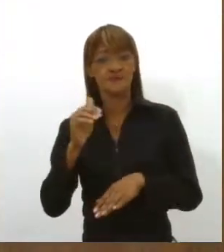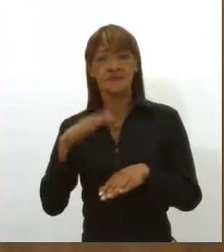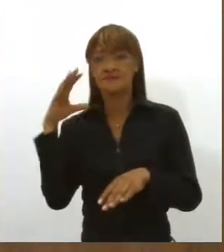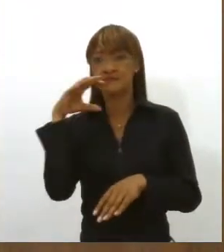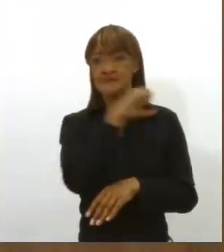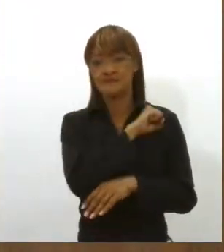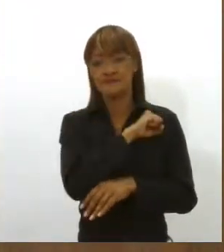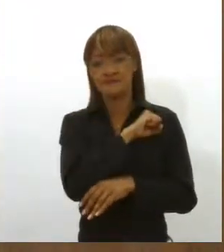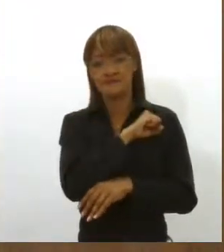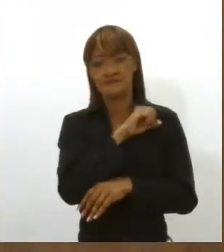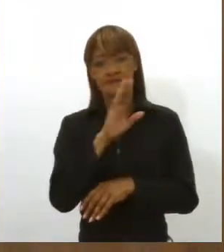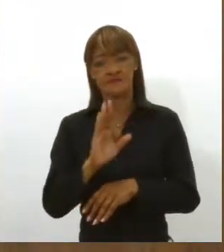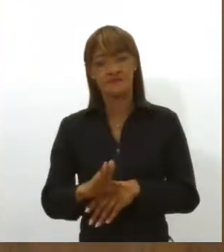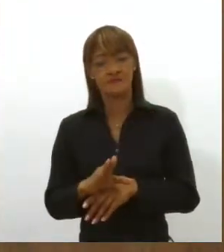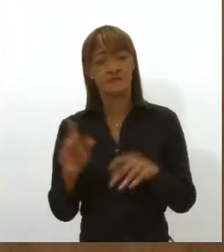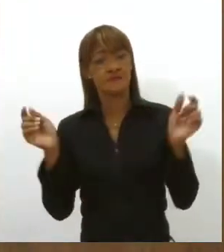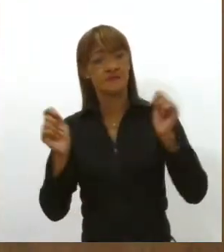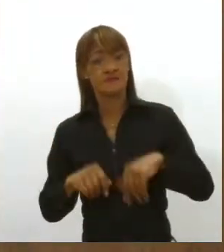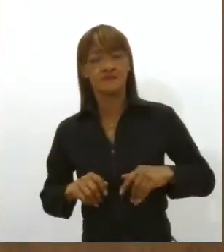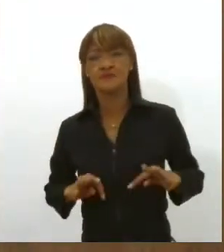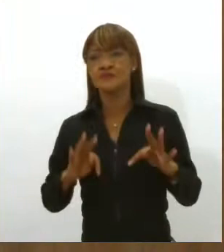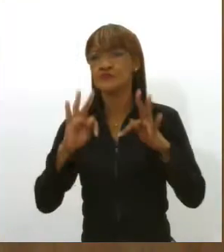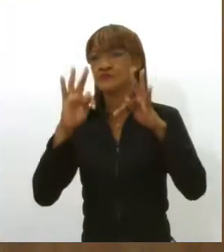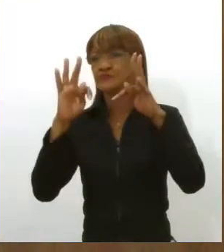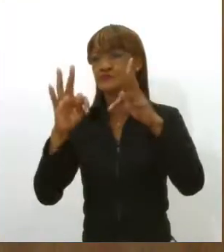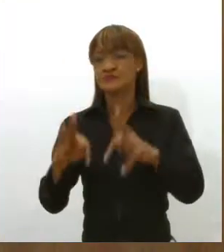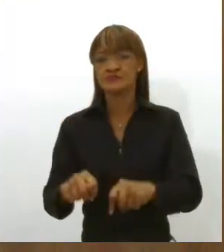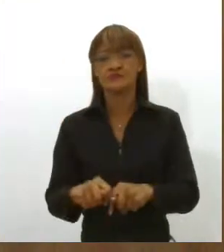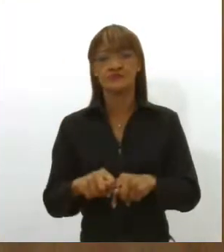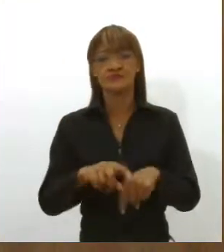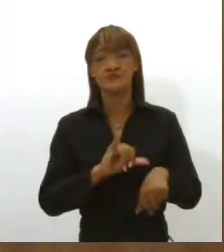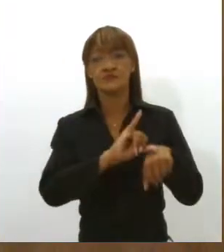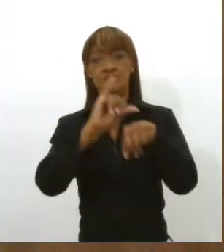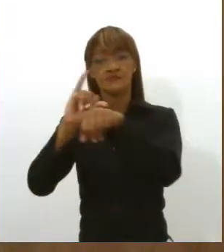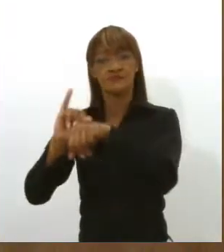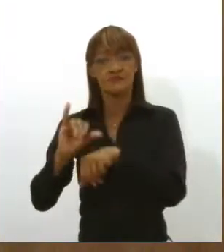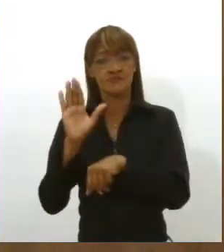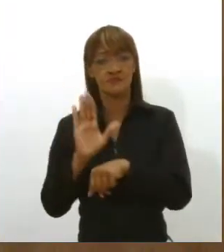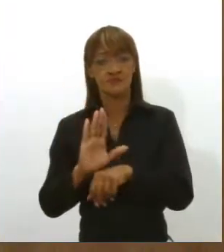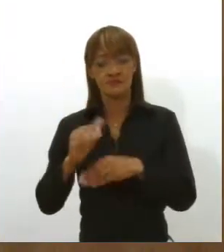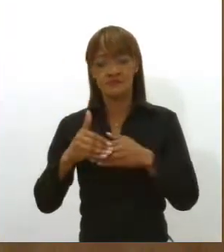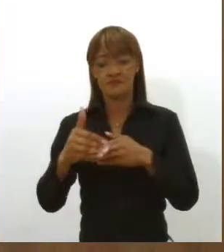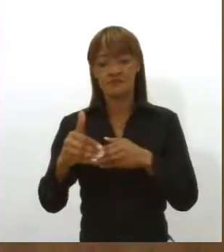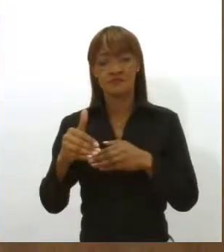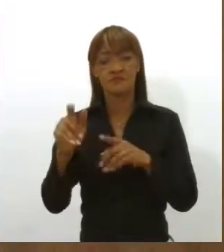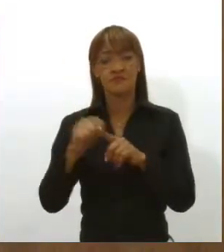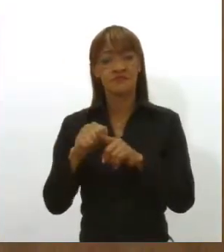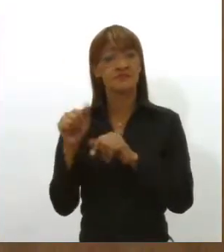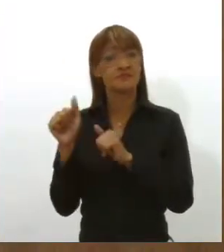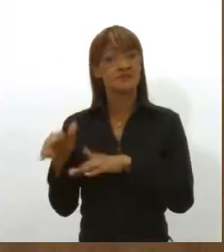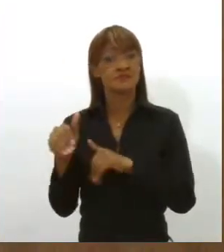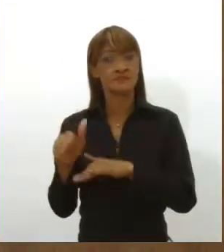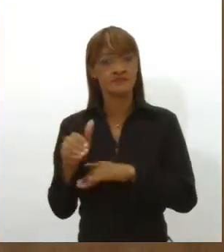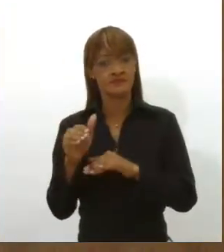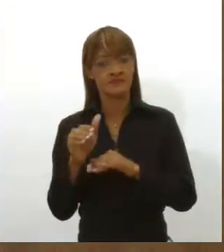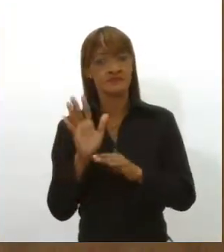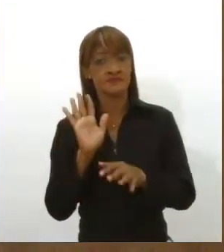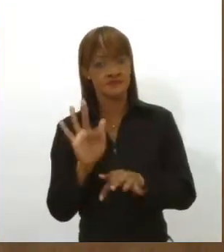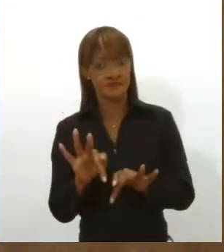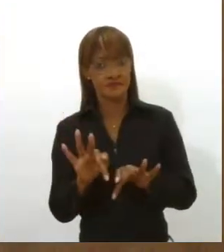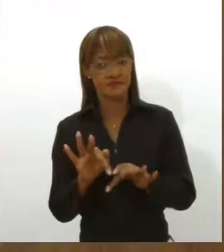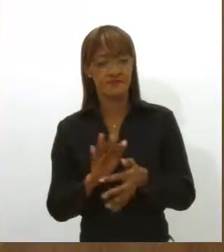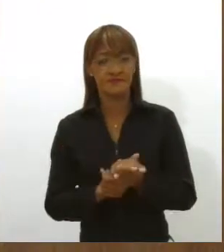A previsão é que todas as capitais tenham sinal ativado até o fim de setembro. E o assunto agora é educação. Os